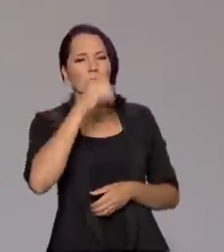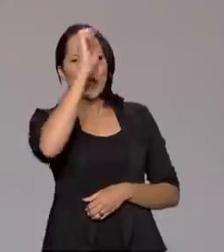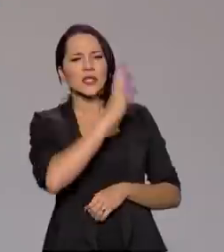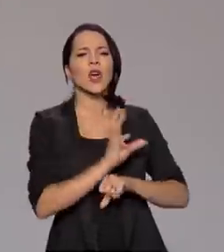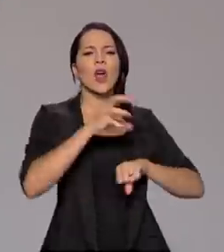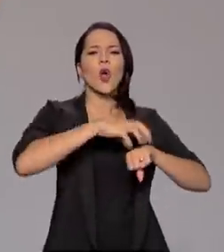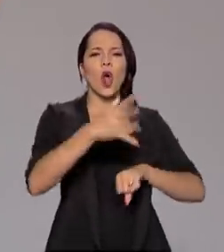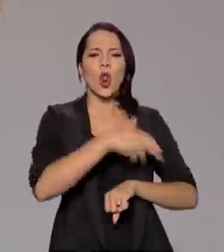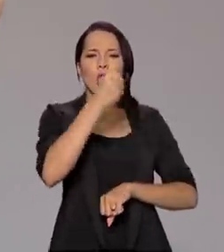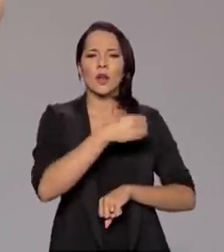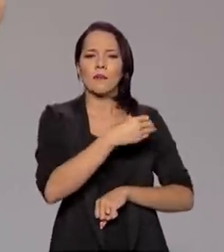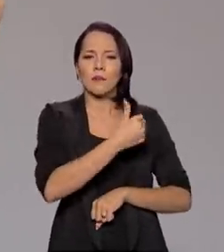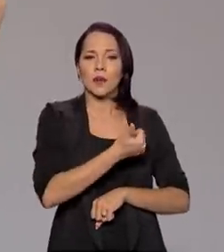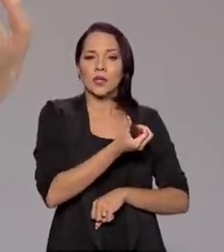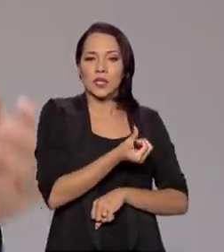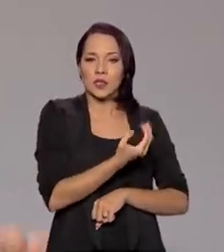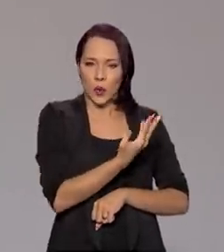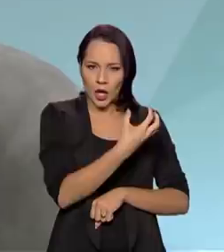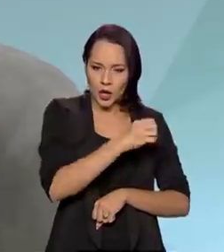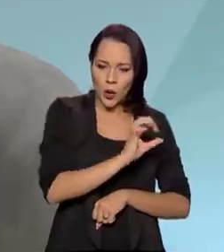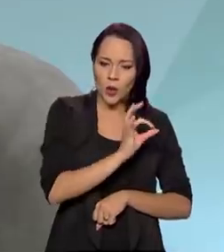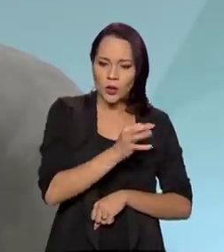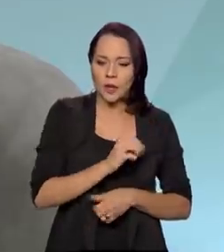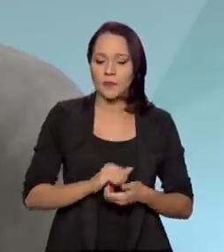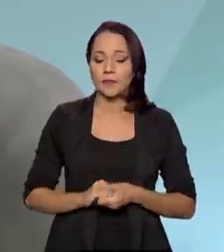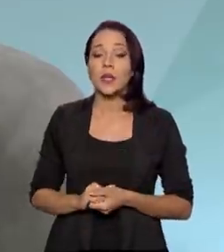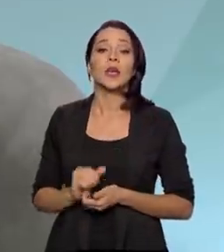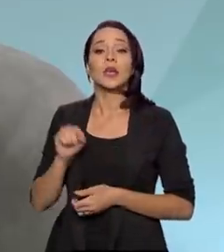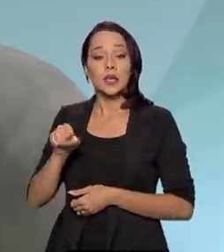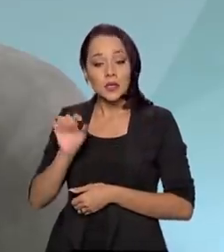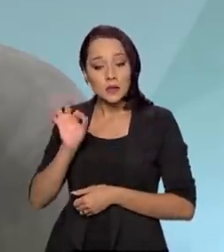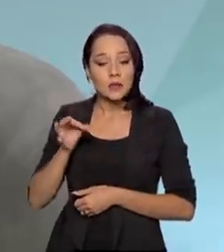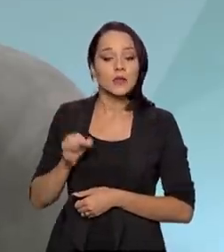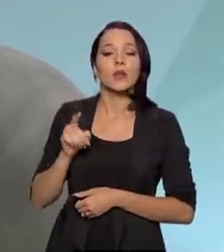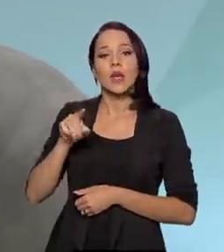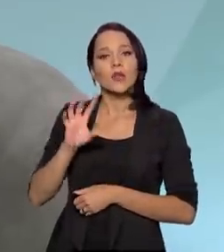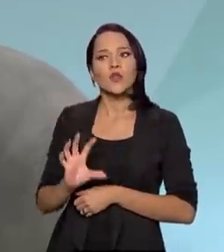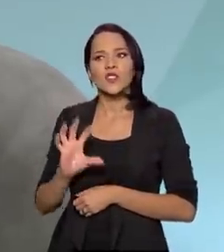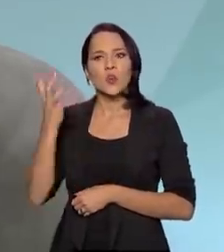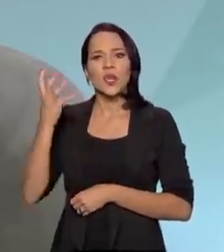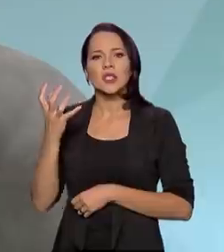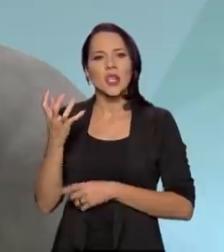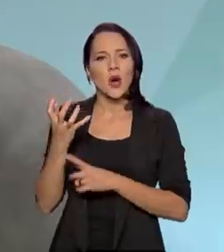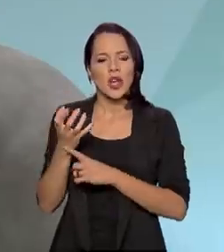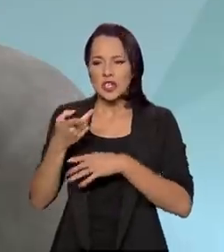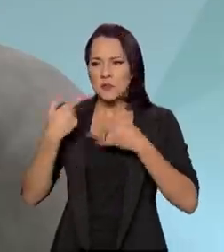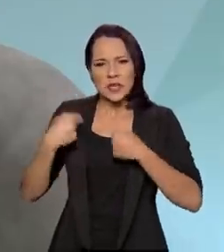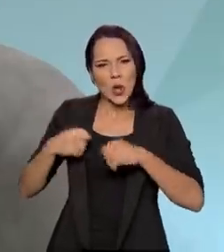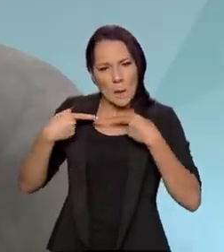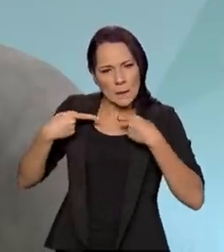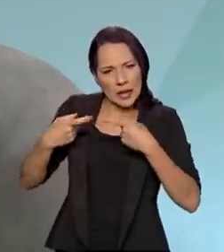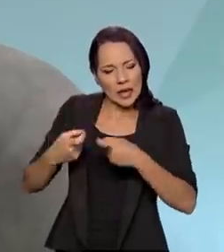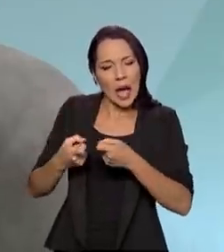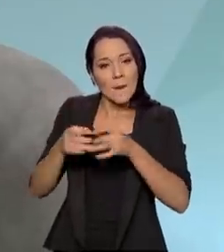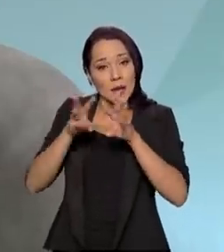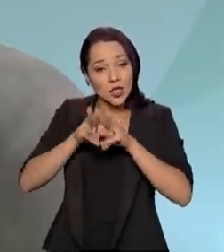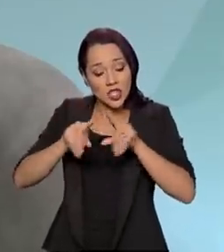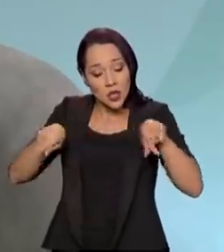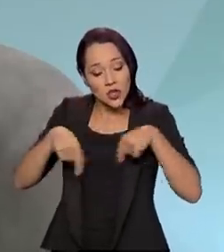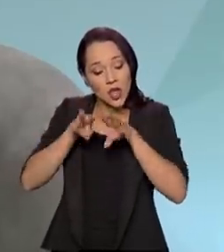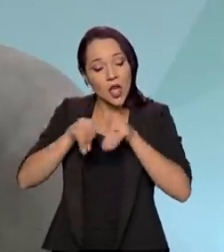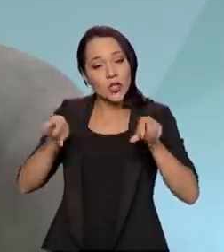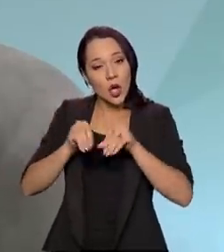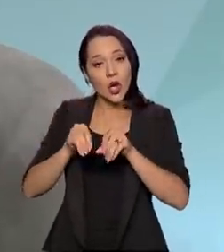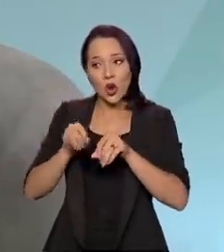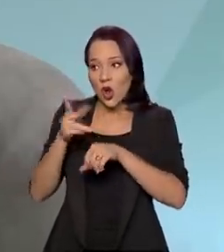colônia ainda, em 1648, né? e saiu dessa situação para uma situação de ter que brigar pelo seu território com